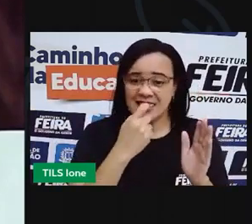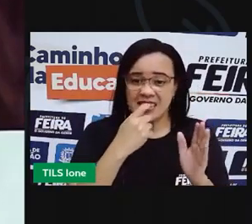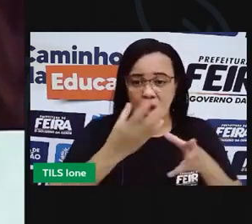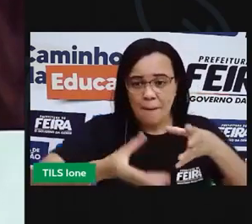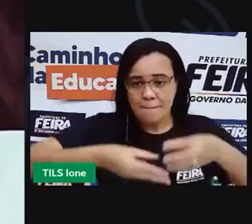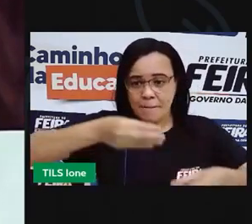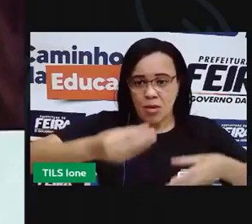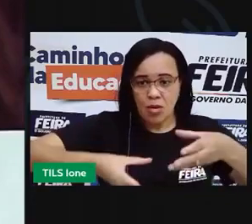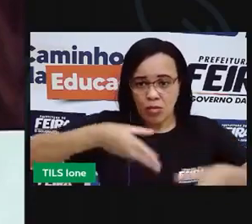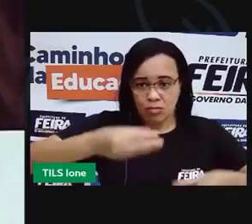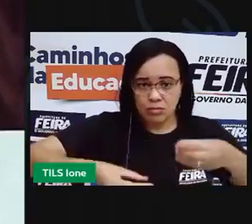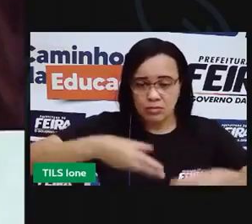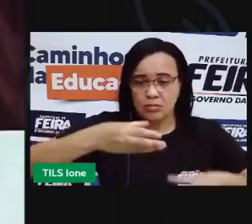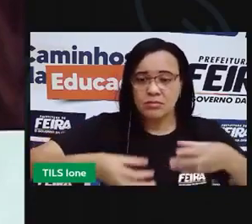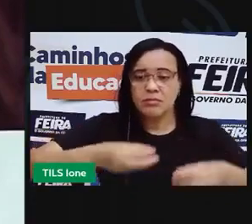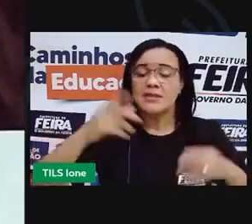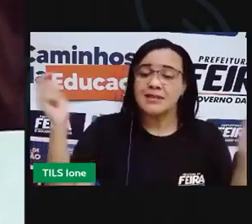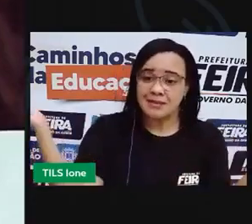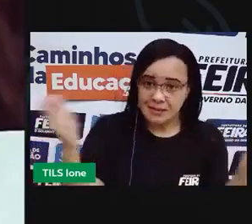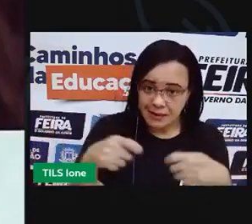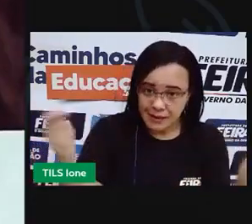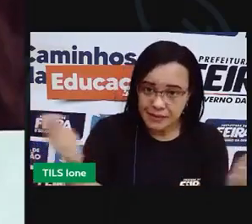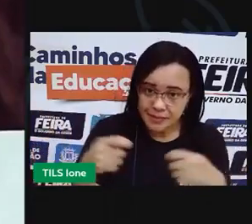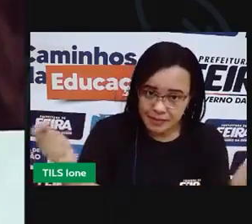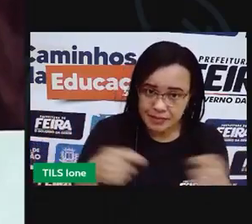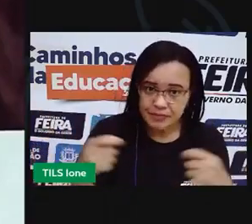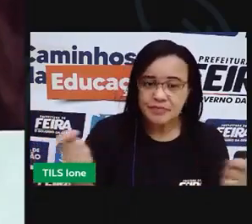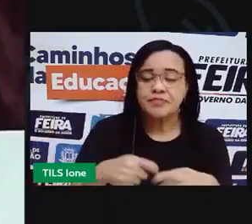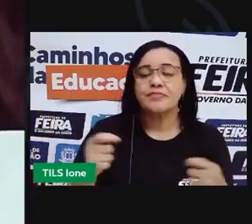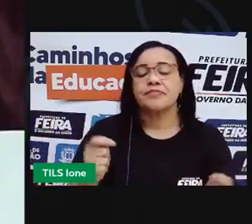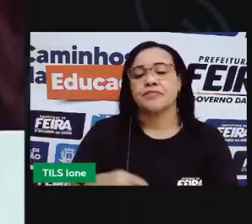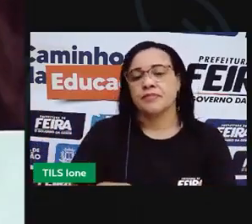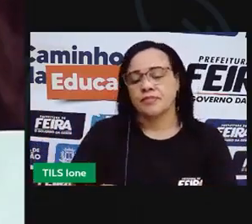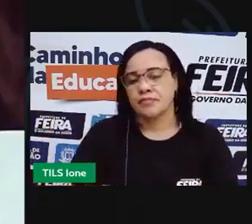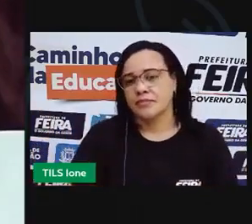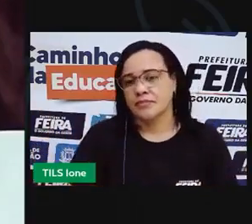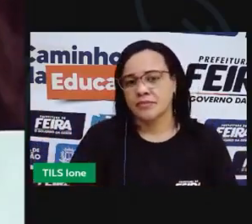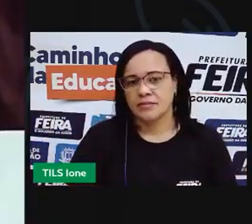e consigo movimentar dobrar ele tá vendo?